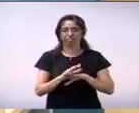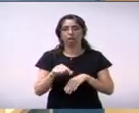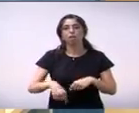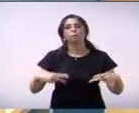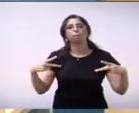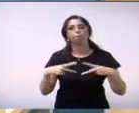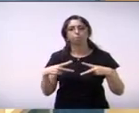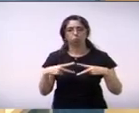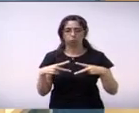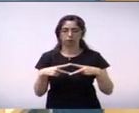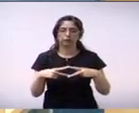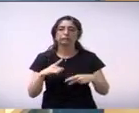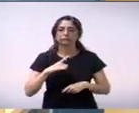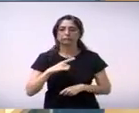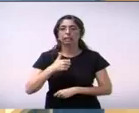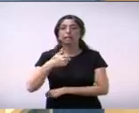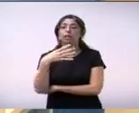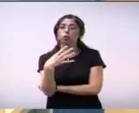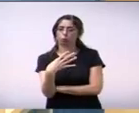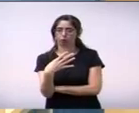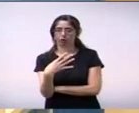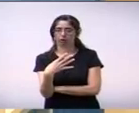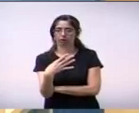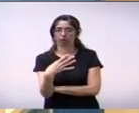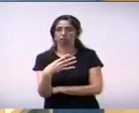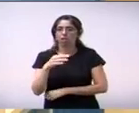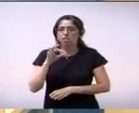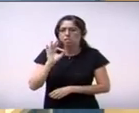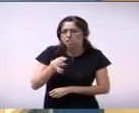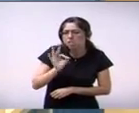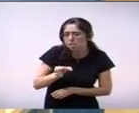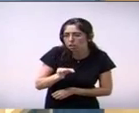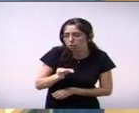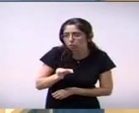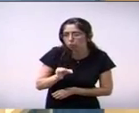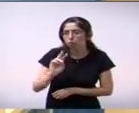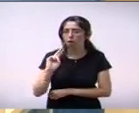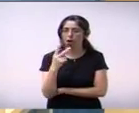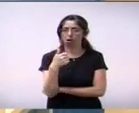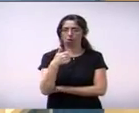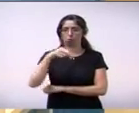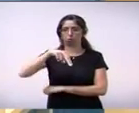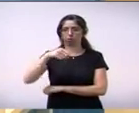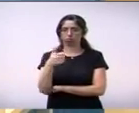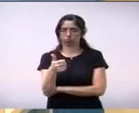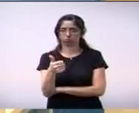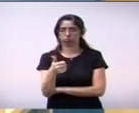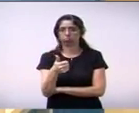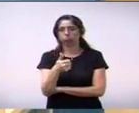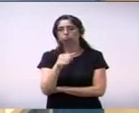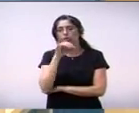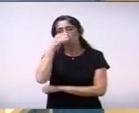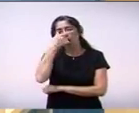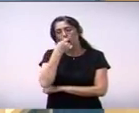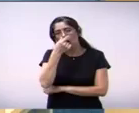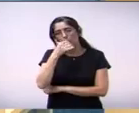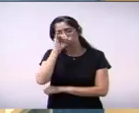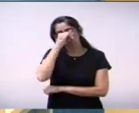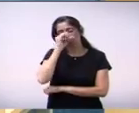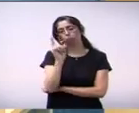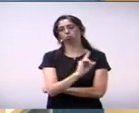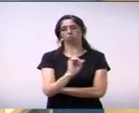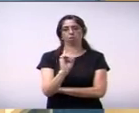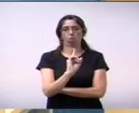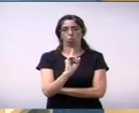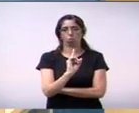casos em investigação, mas não estão confirmados. Então, para deixar a população tranquila,